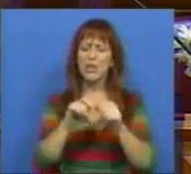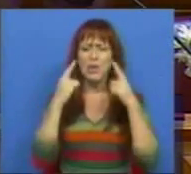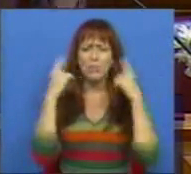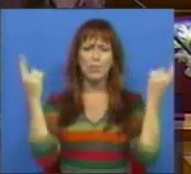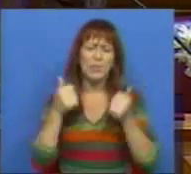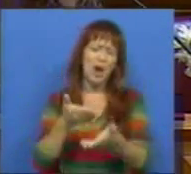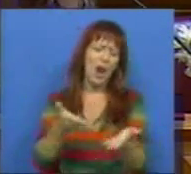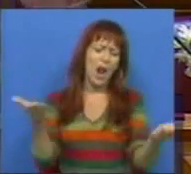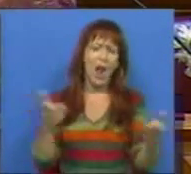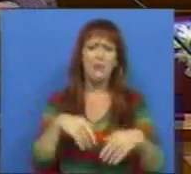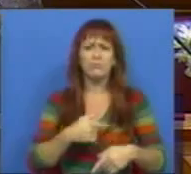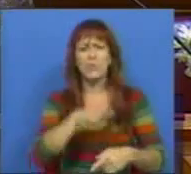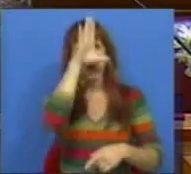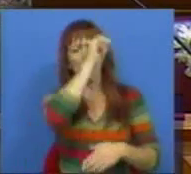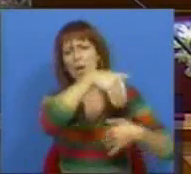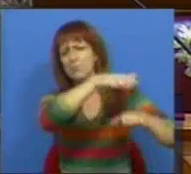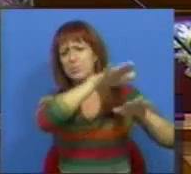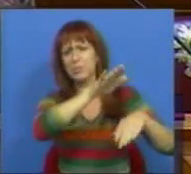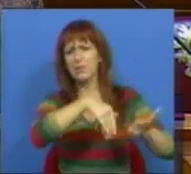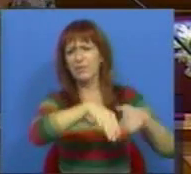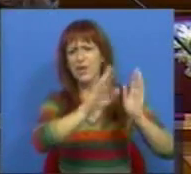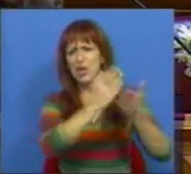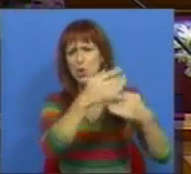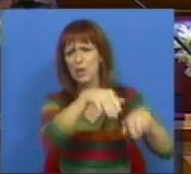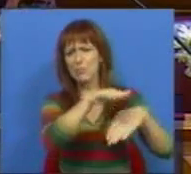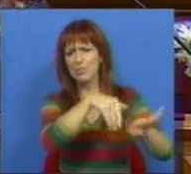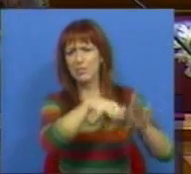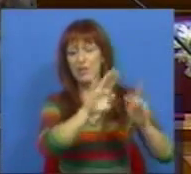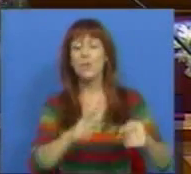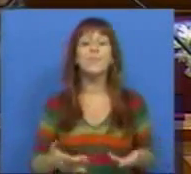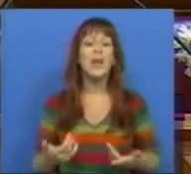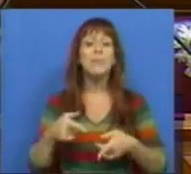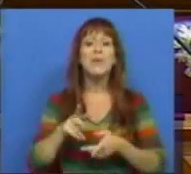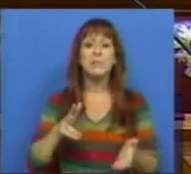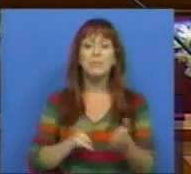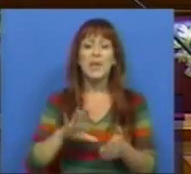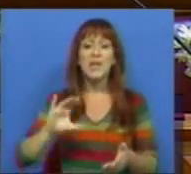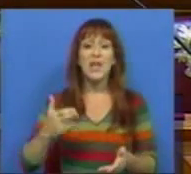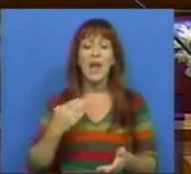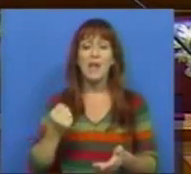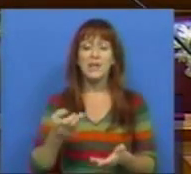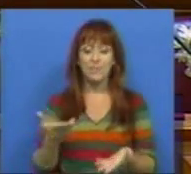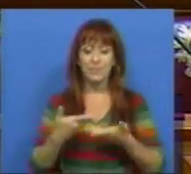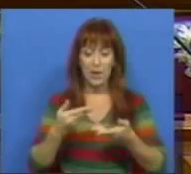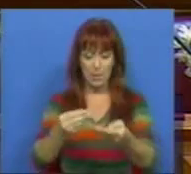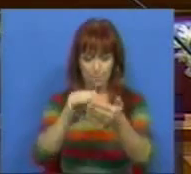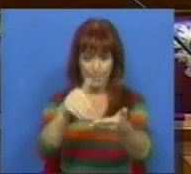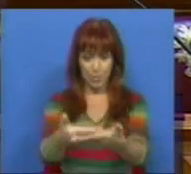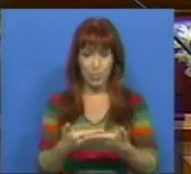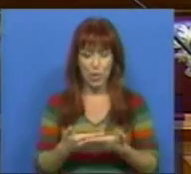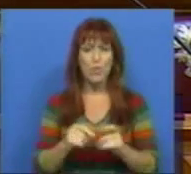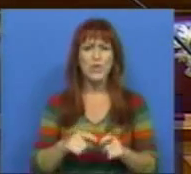bom, é lá entre o Estado e as escolas na verdade, aquilo que o CDS hoje nos vem propor